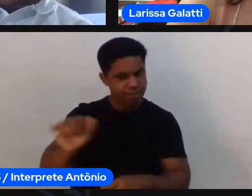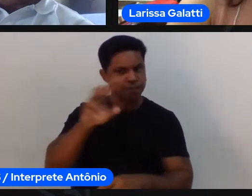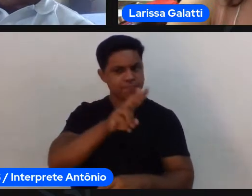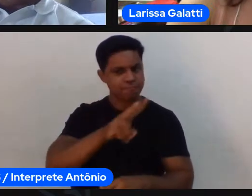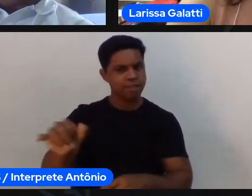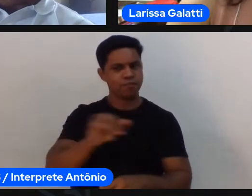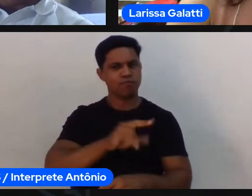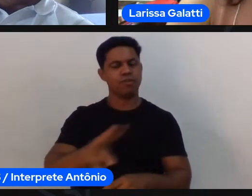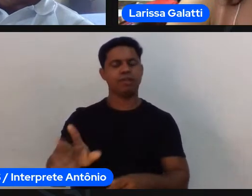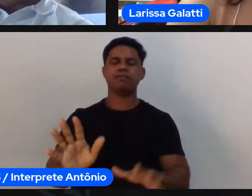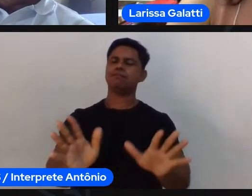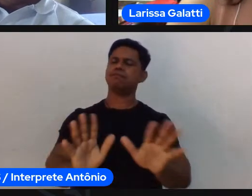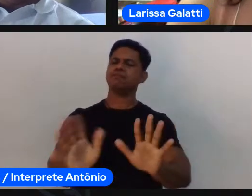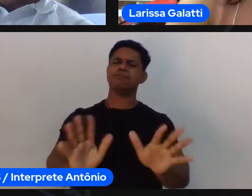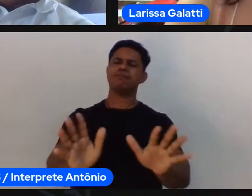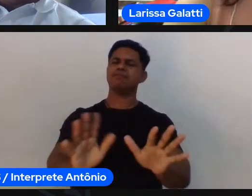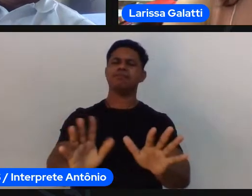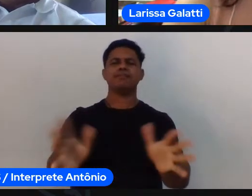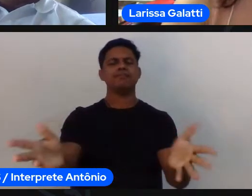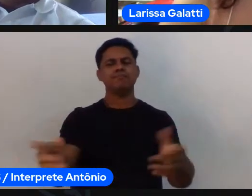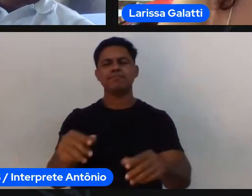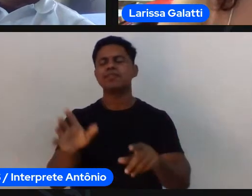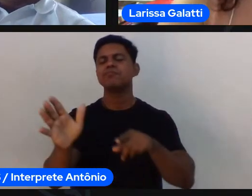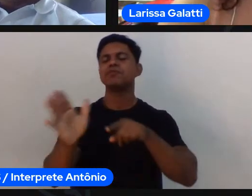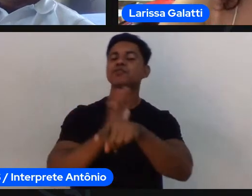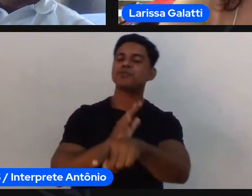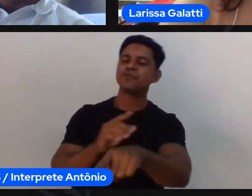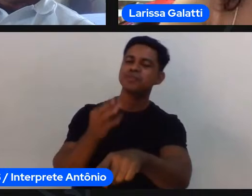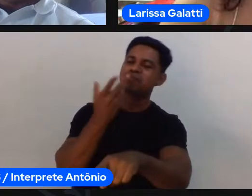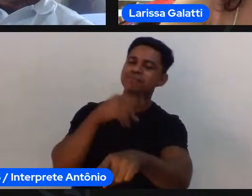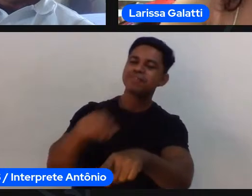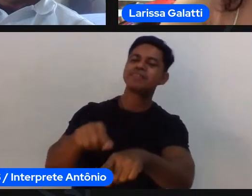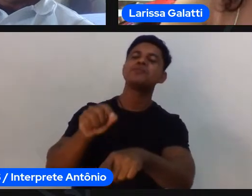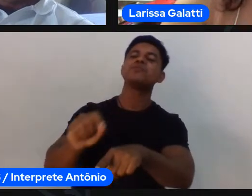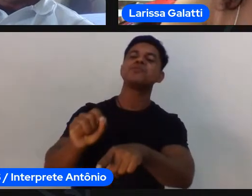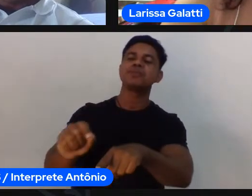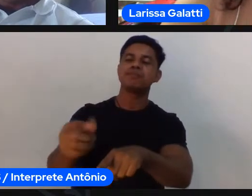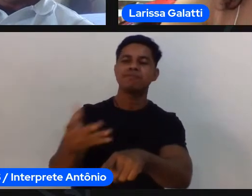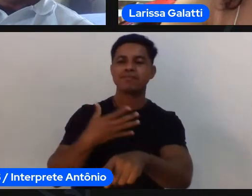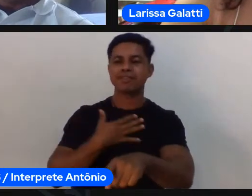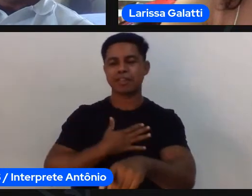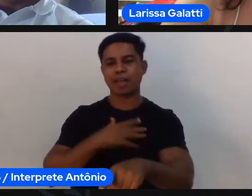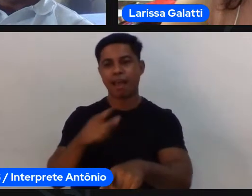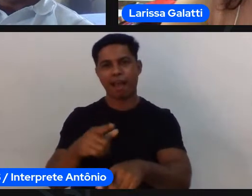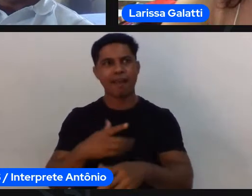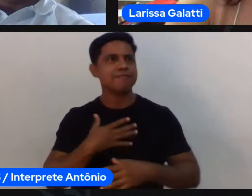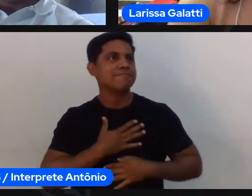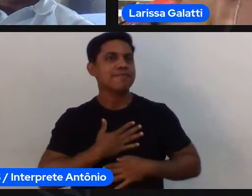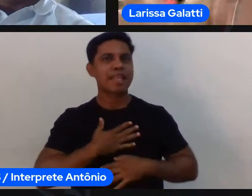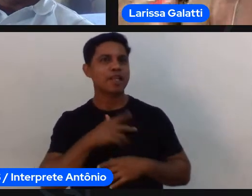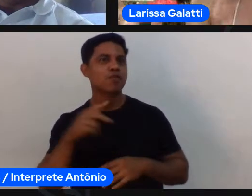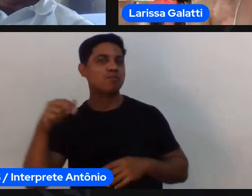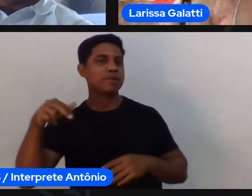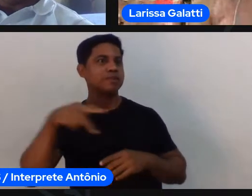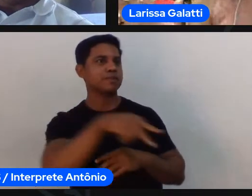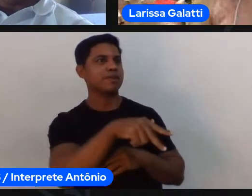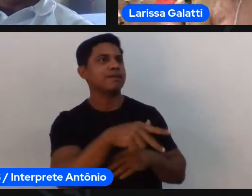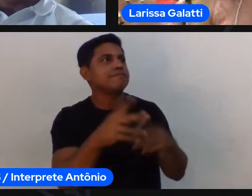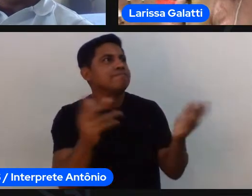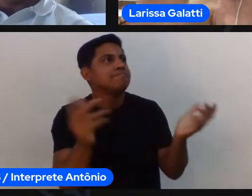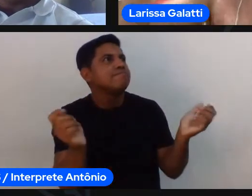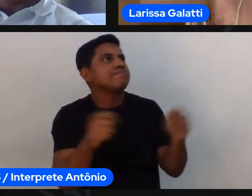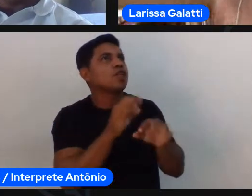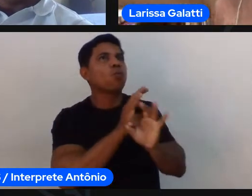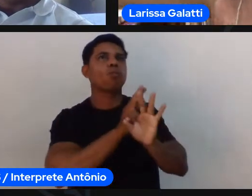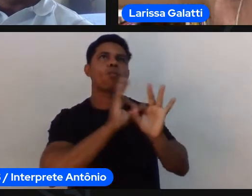correr adora correr aí alguém fala assim nossa você é talentoso aposto que você vai ser campeão olímpico o acontece com a mãe